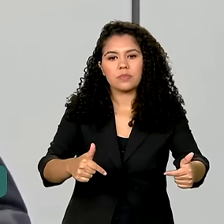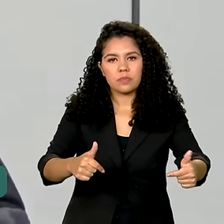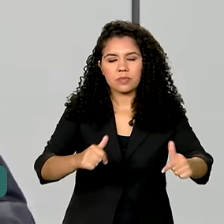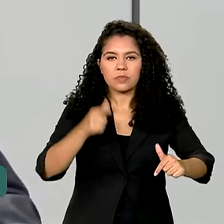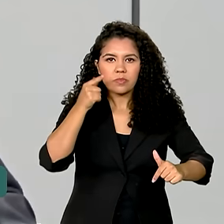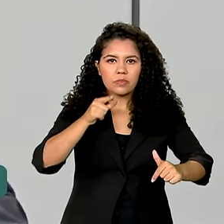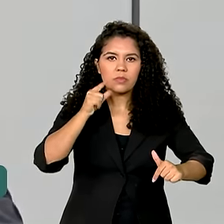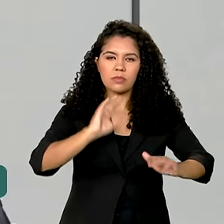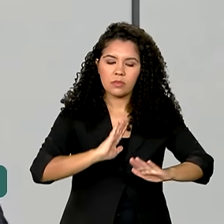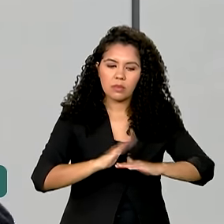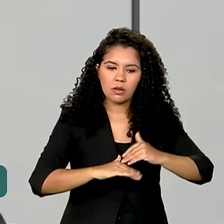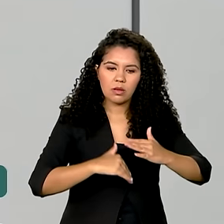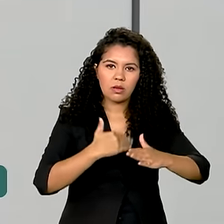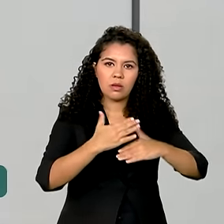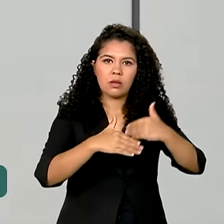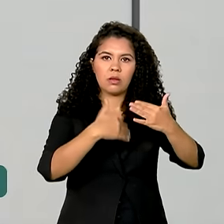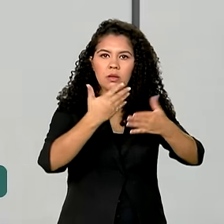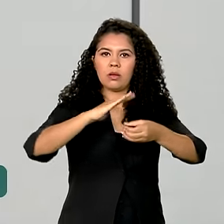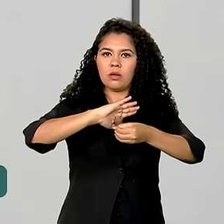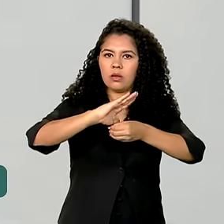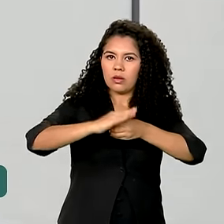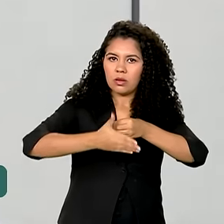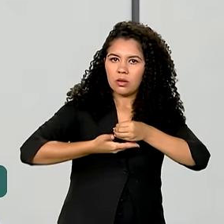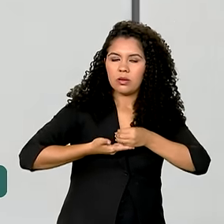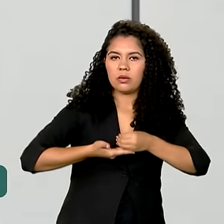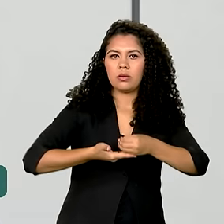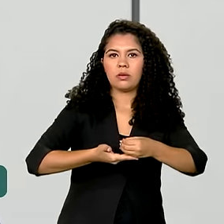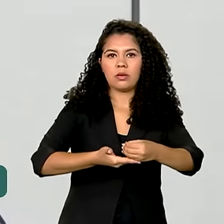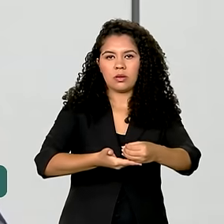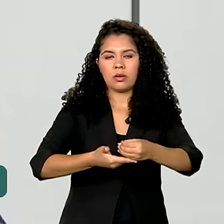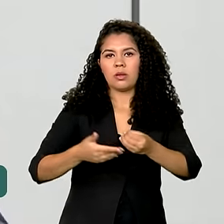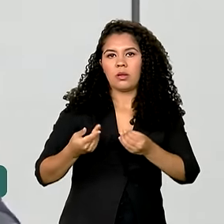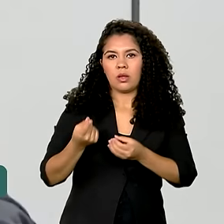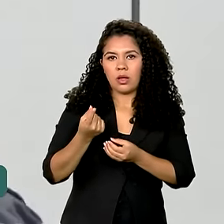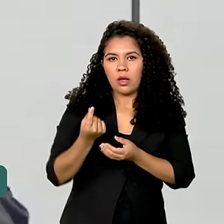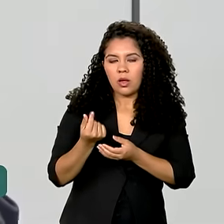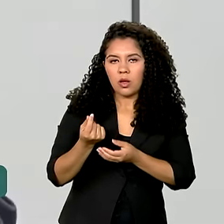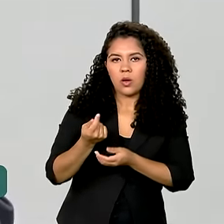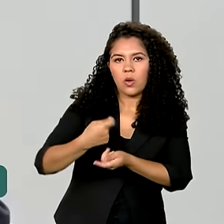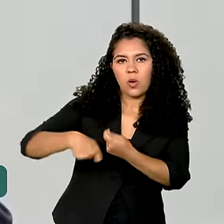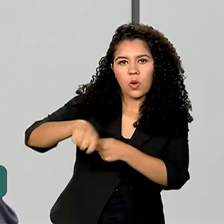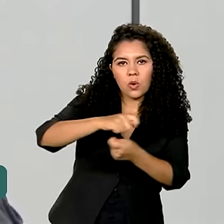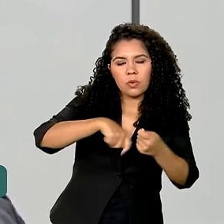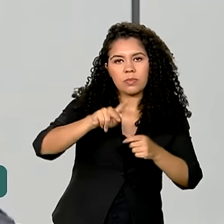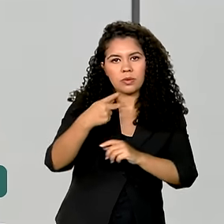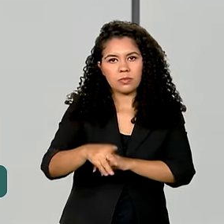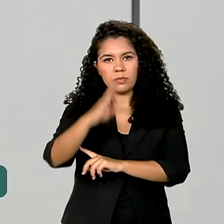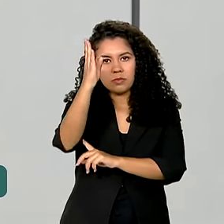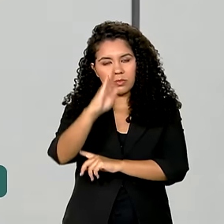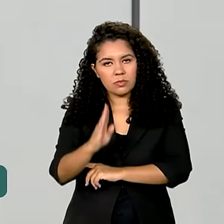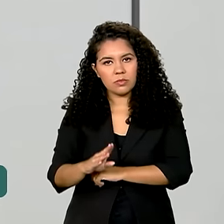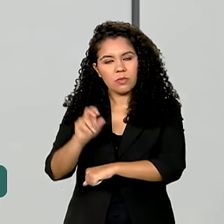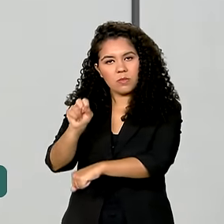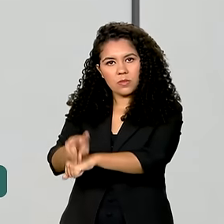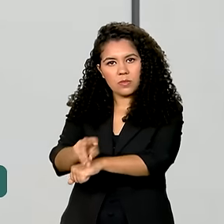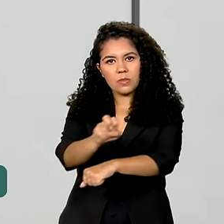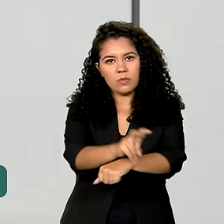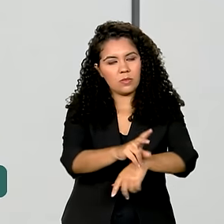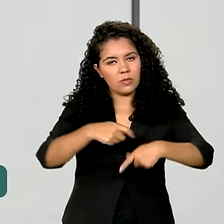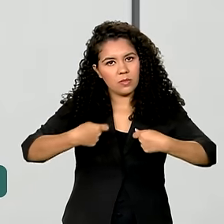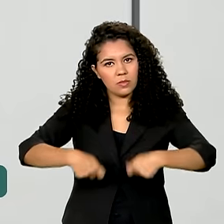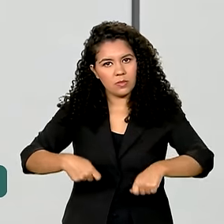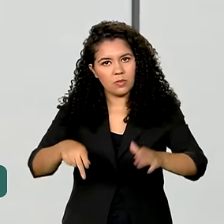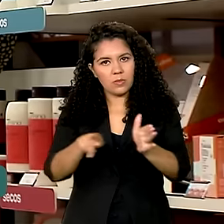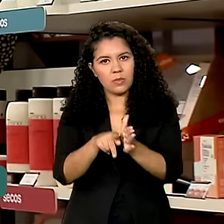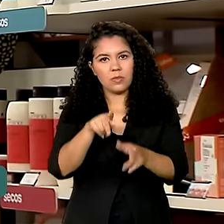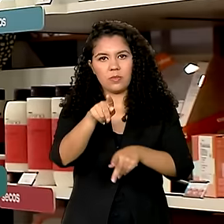crescimento com sustentabilidade da economia brasileira e gerando os empregos necessários para o